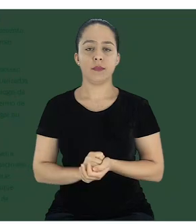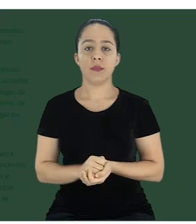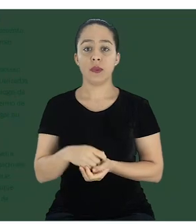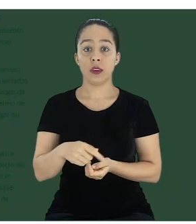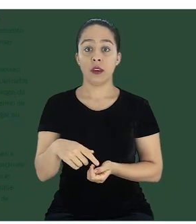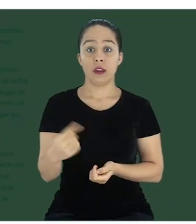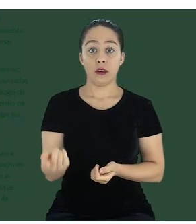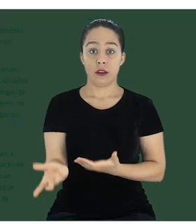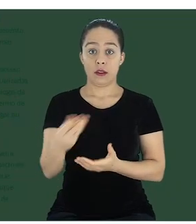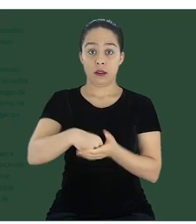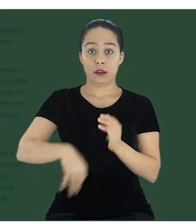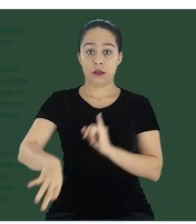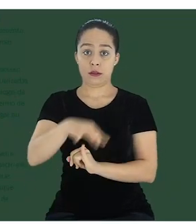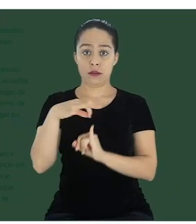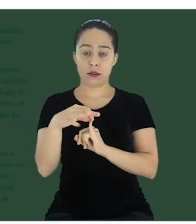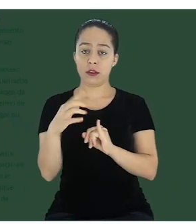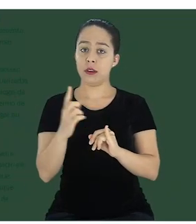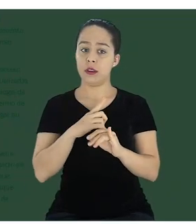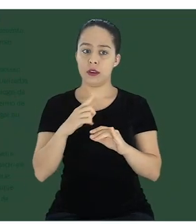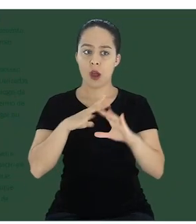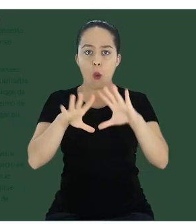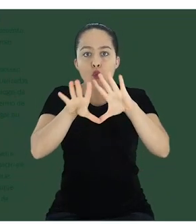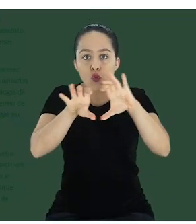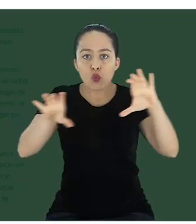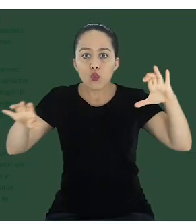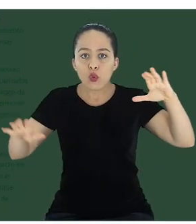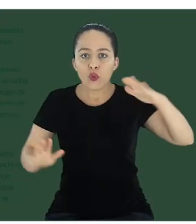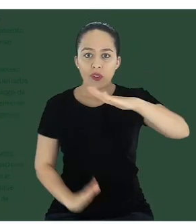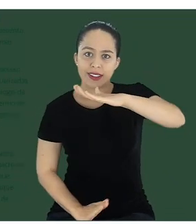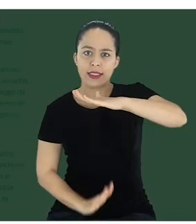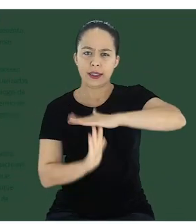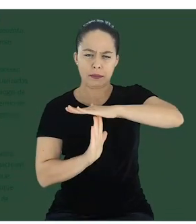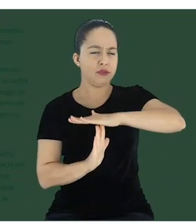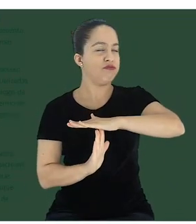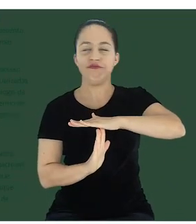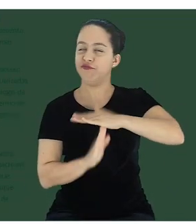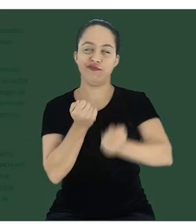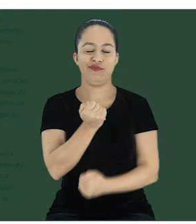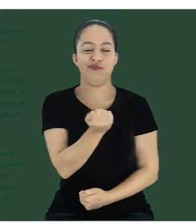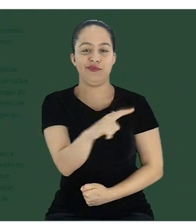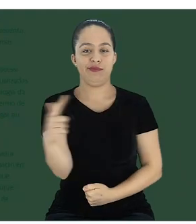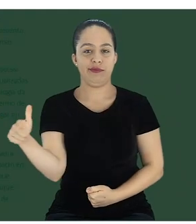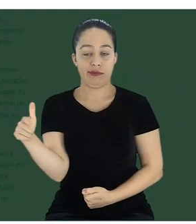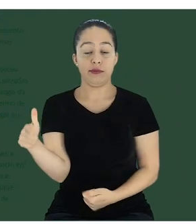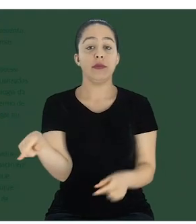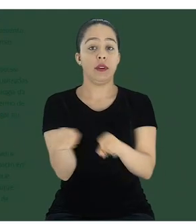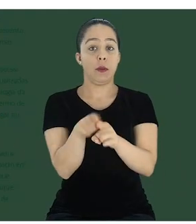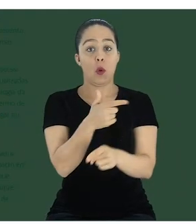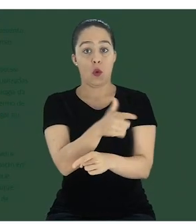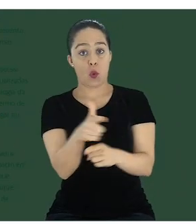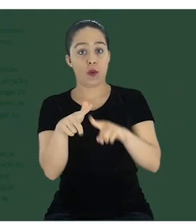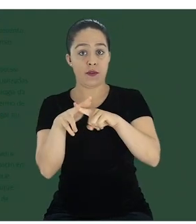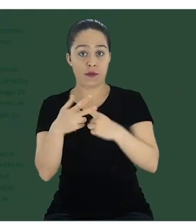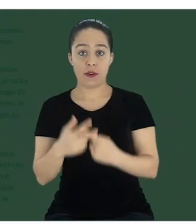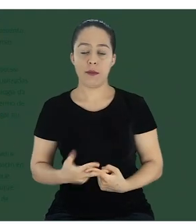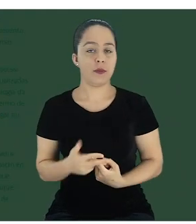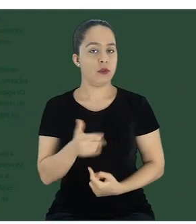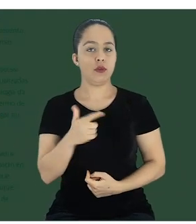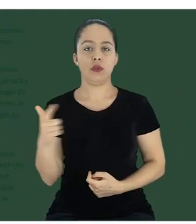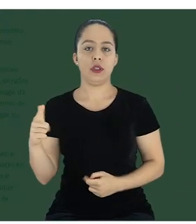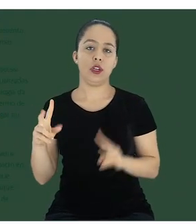limitado em algum desses serviços e outras ferramentas que não estão disponíveis para